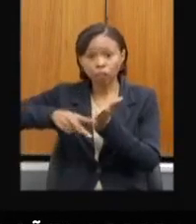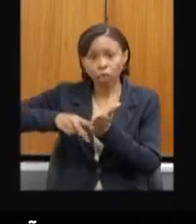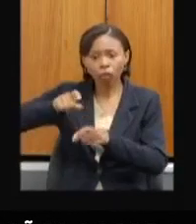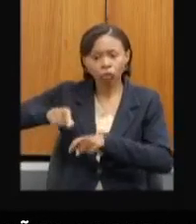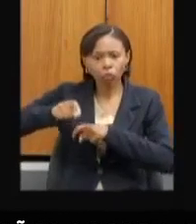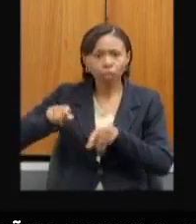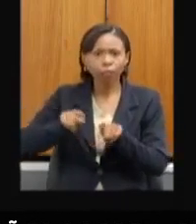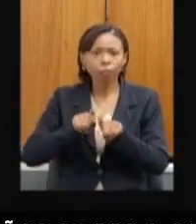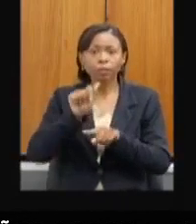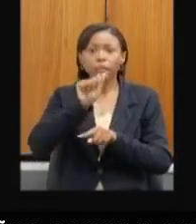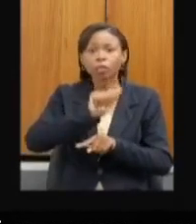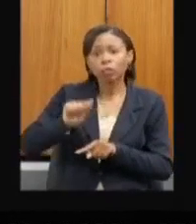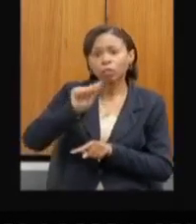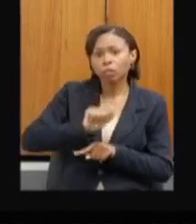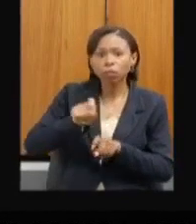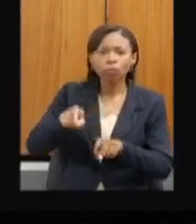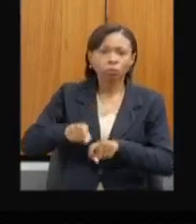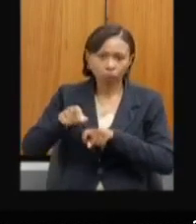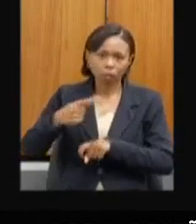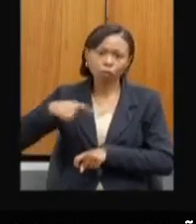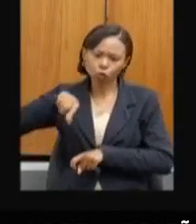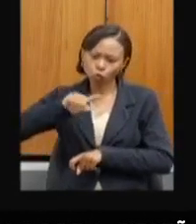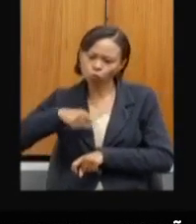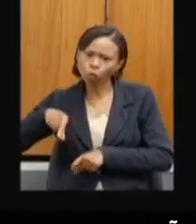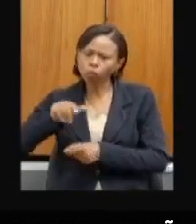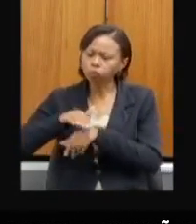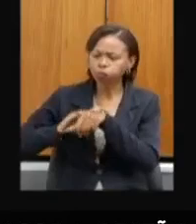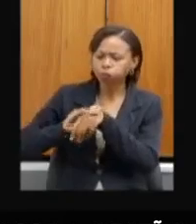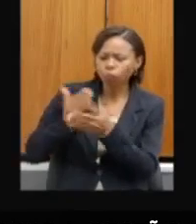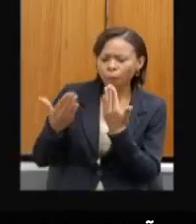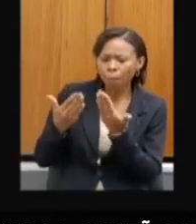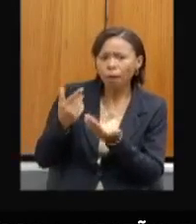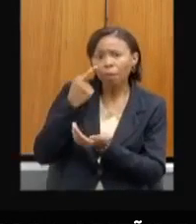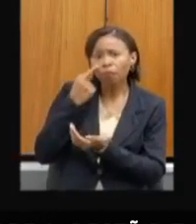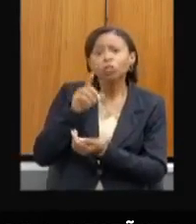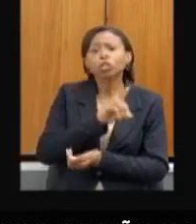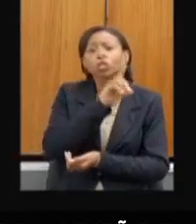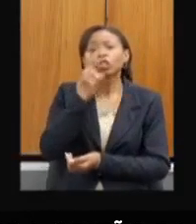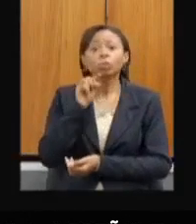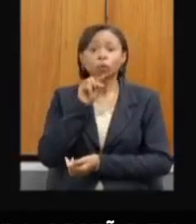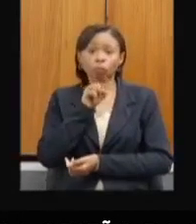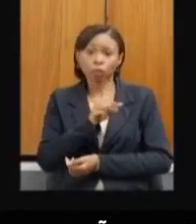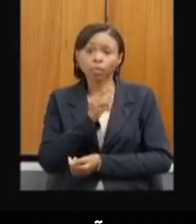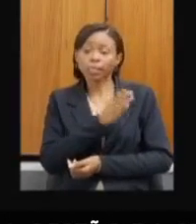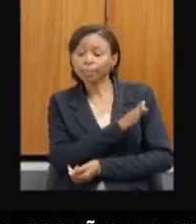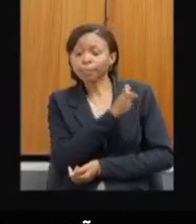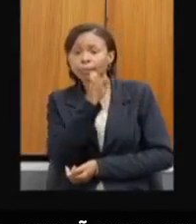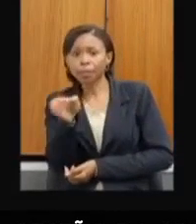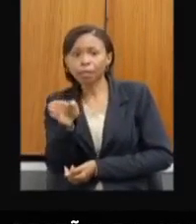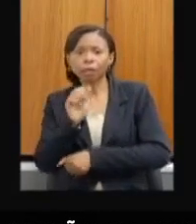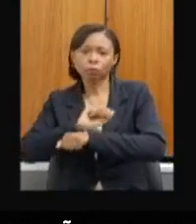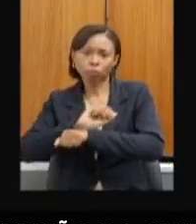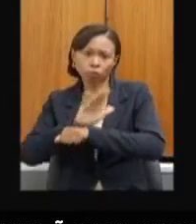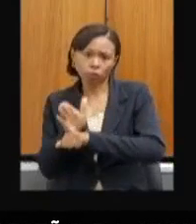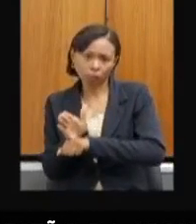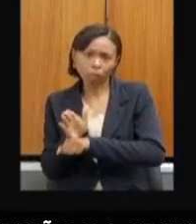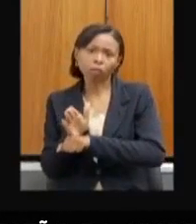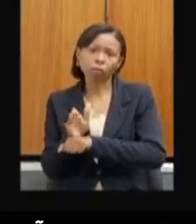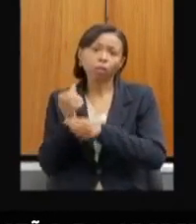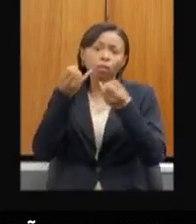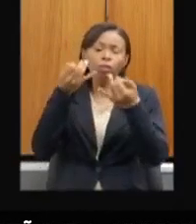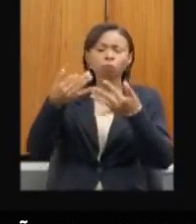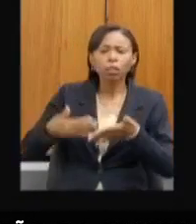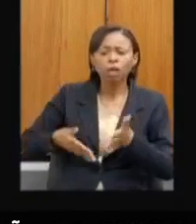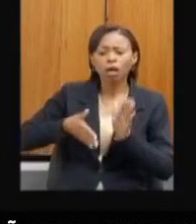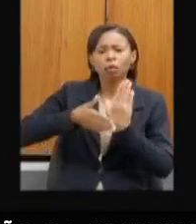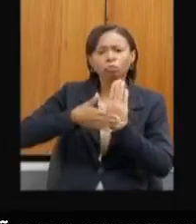da Associação Rural, para que a gente possa encontrar uma data para que a senhora vá a Montes Claros e possa anunciar esses programas